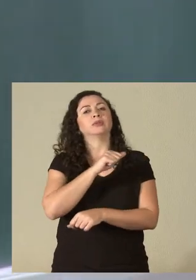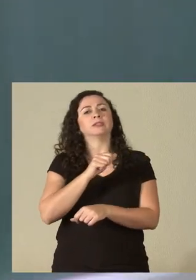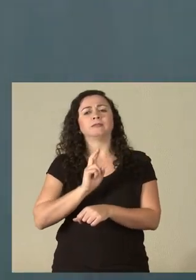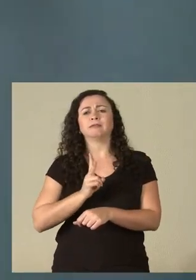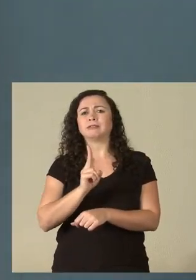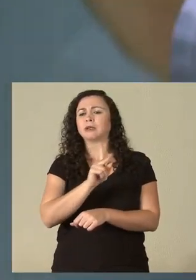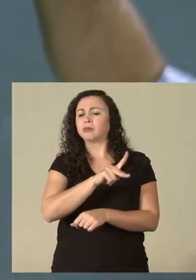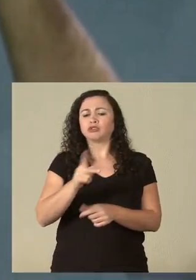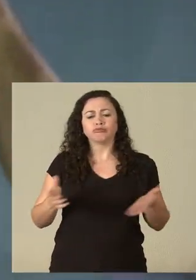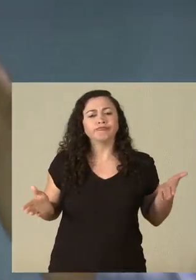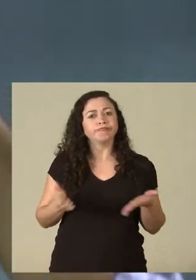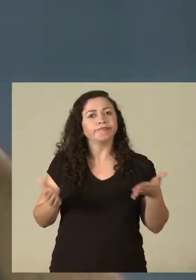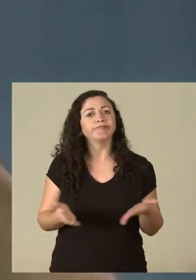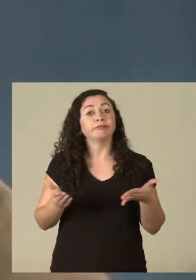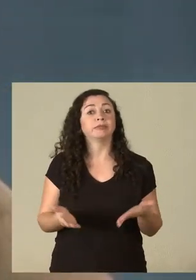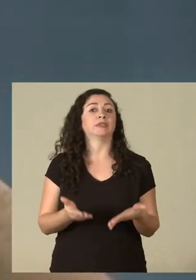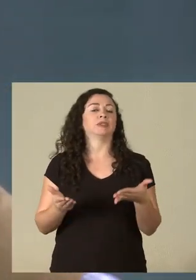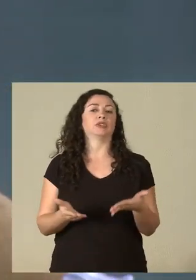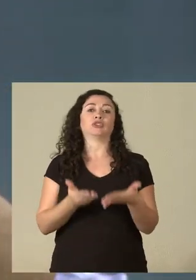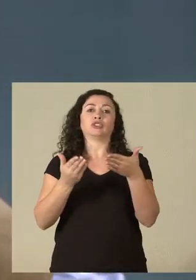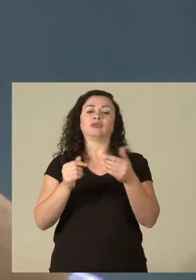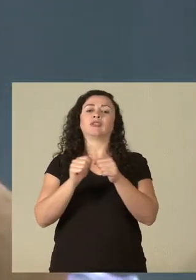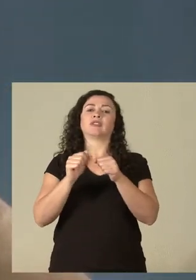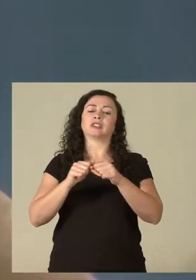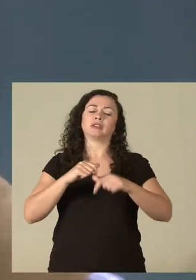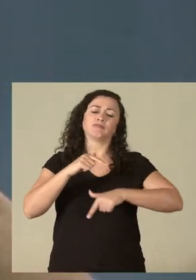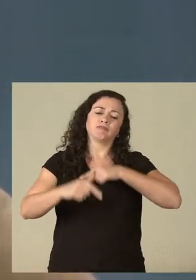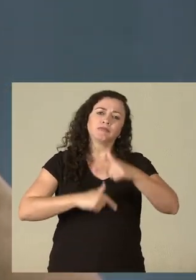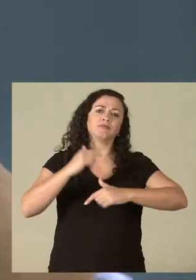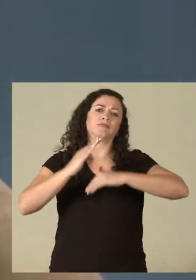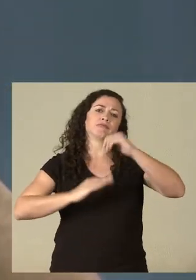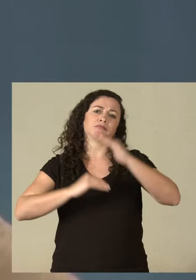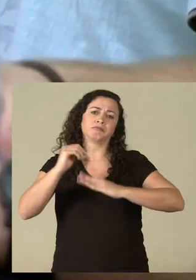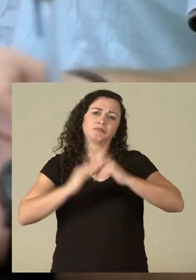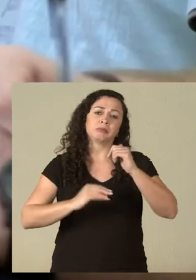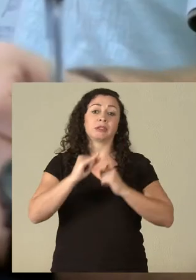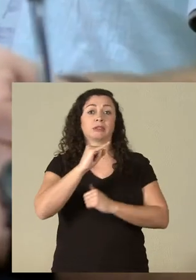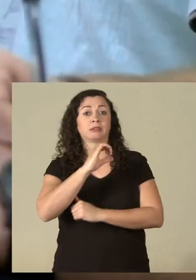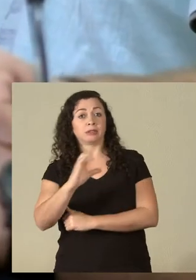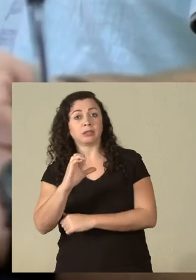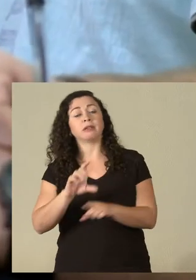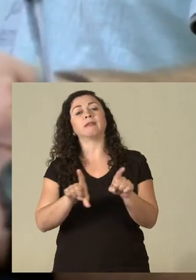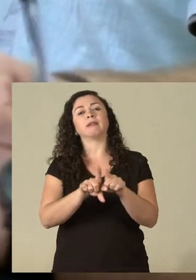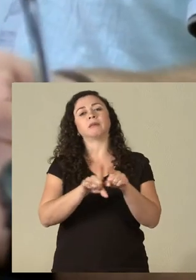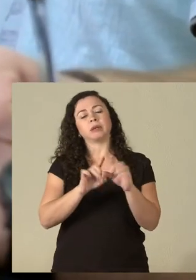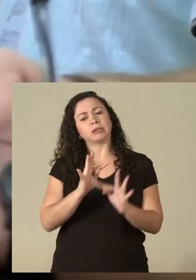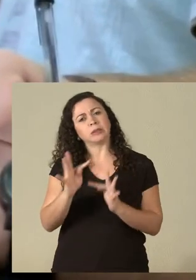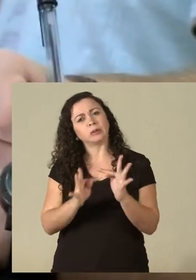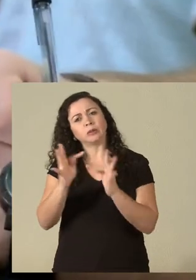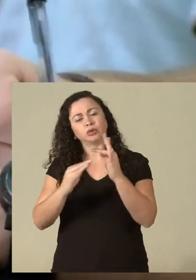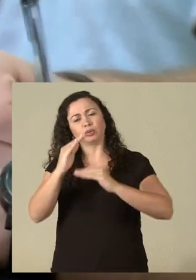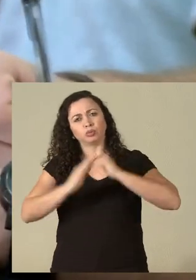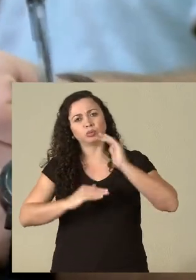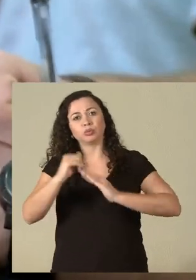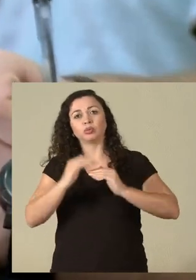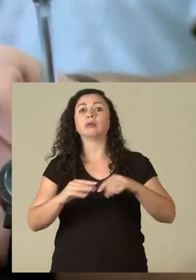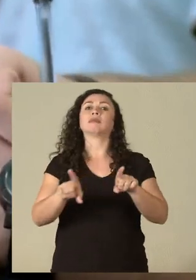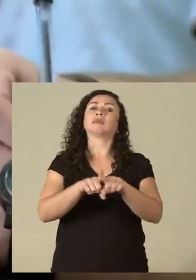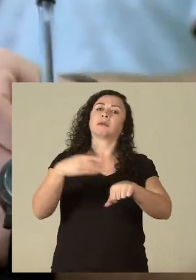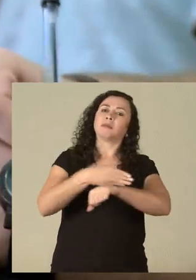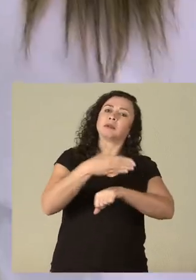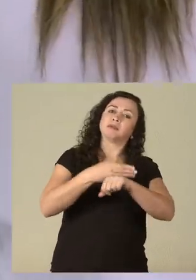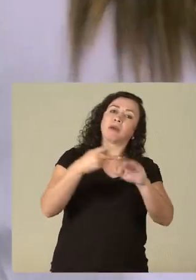incentivados a desenvolverem atividades de iniciação científica e tecnológica, a participarem de